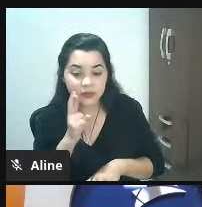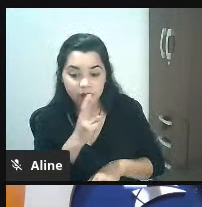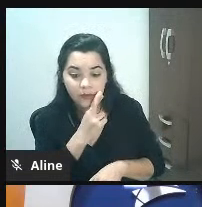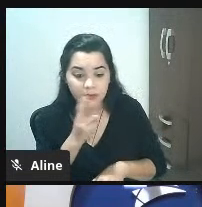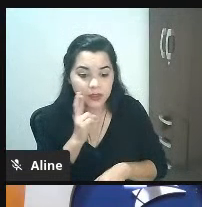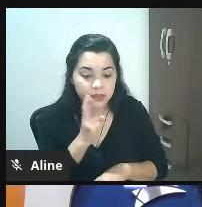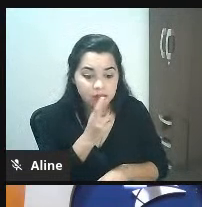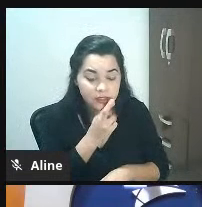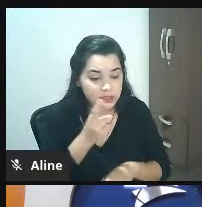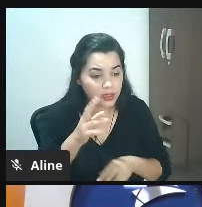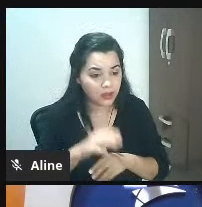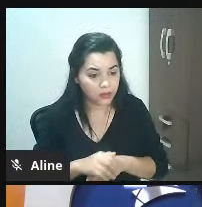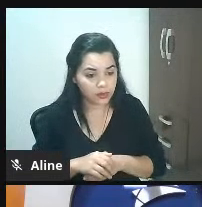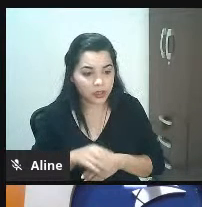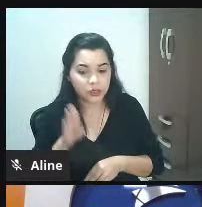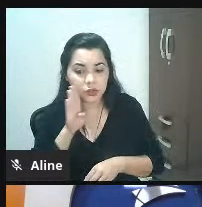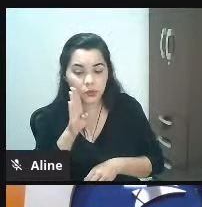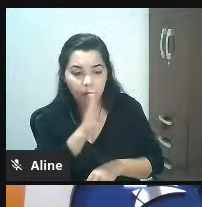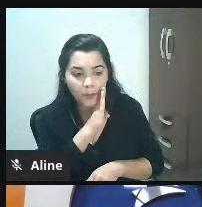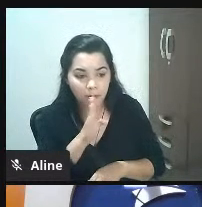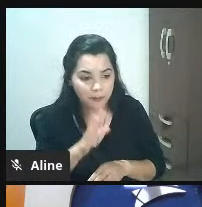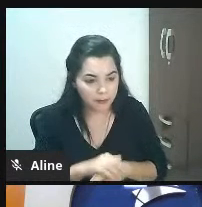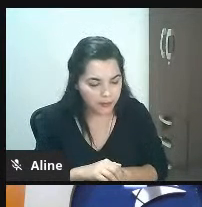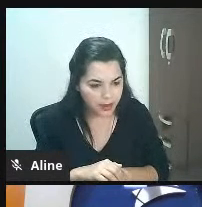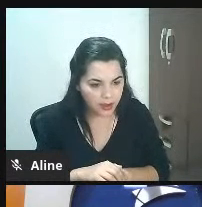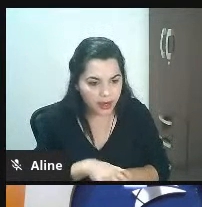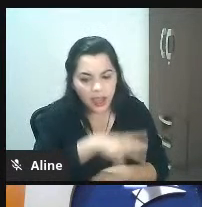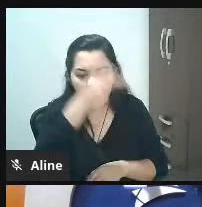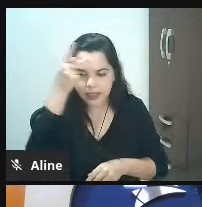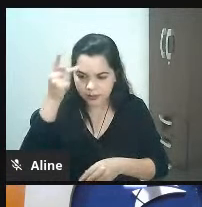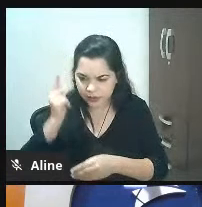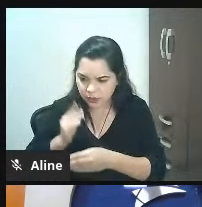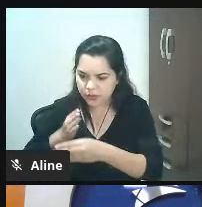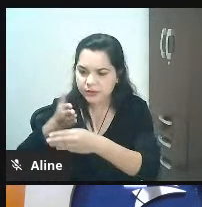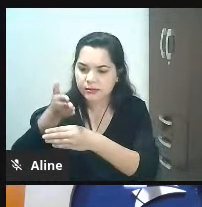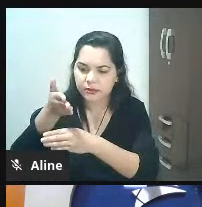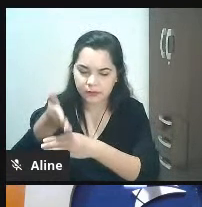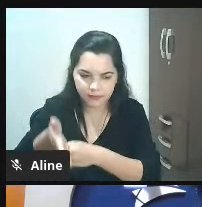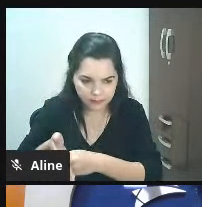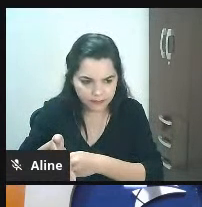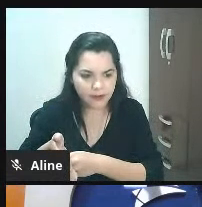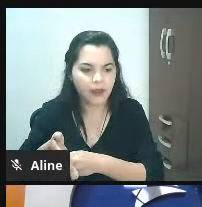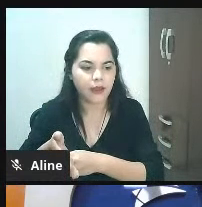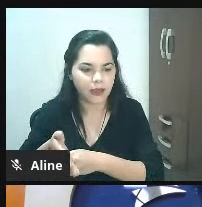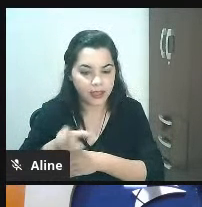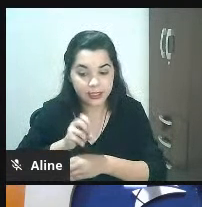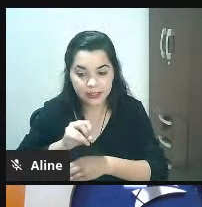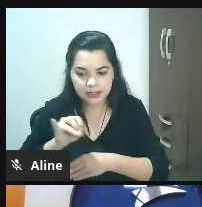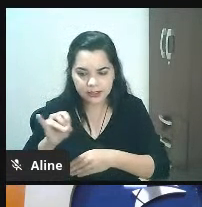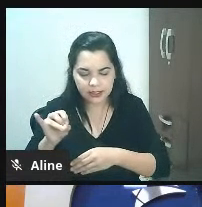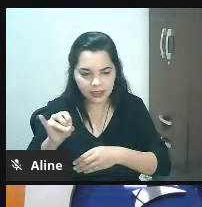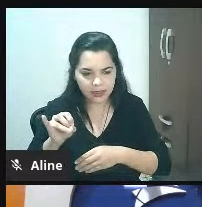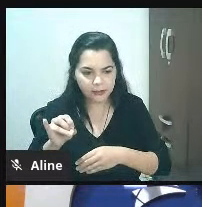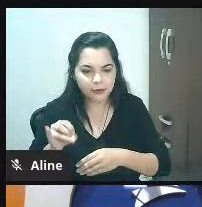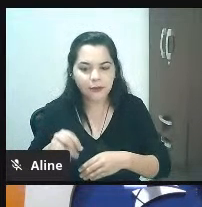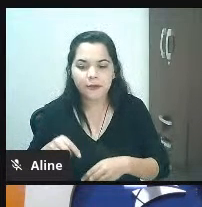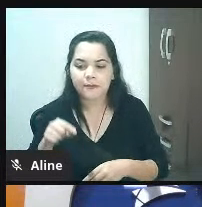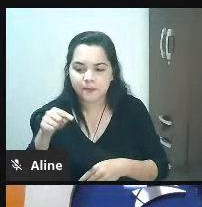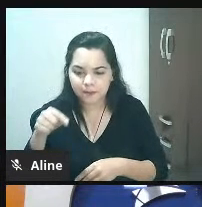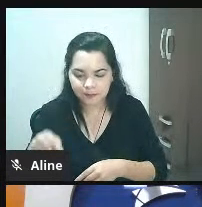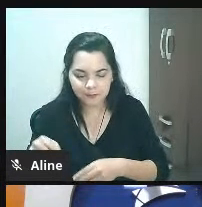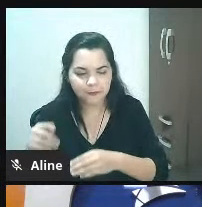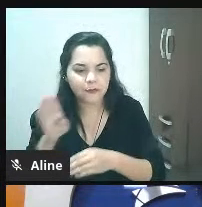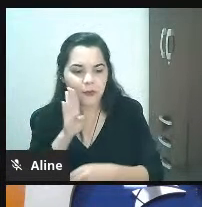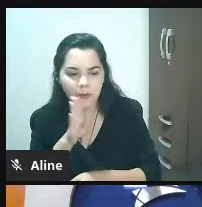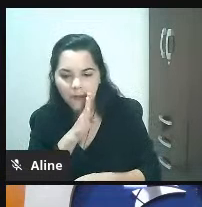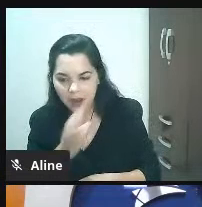esquina ali um botequinho tem gente que vai cruzar o estado pra ir viver a experiência que você vai